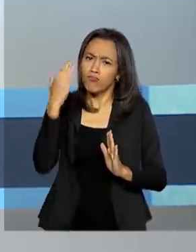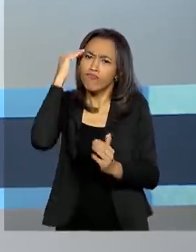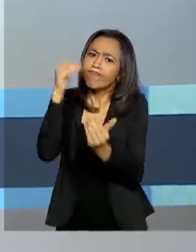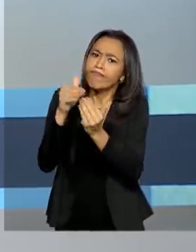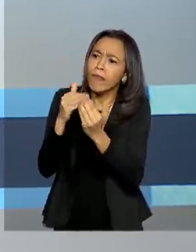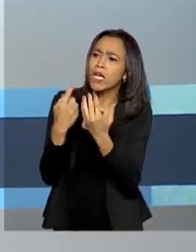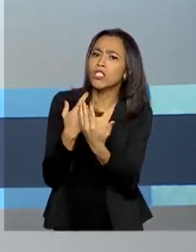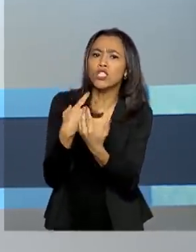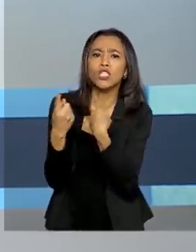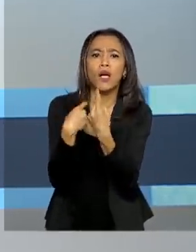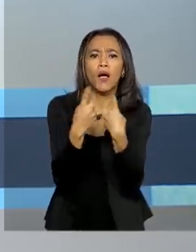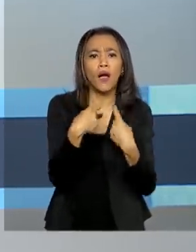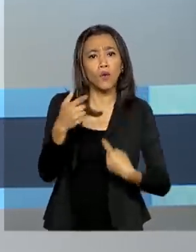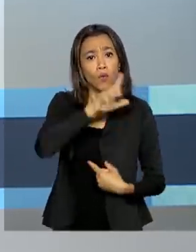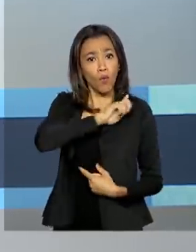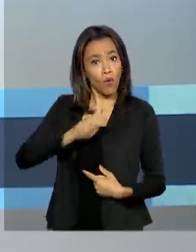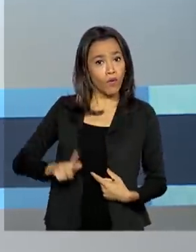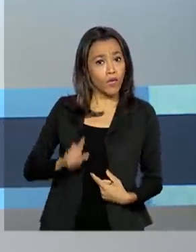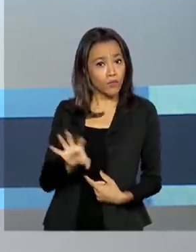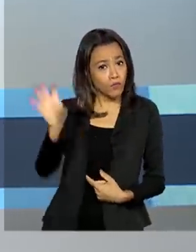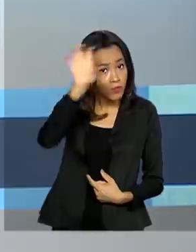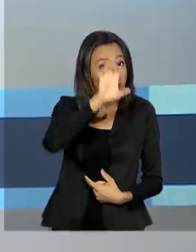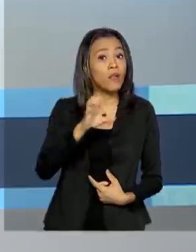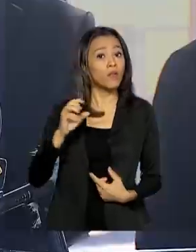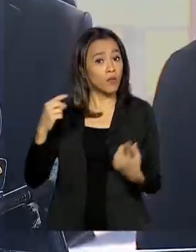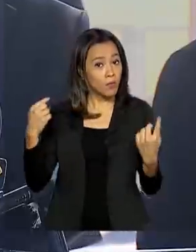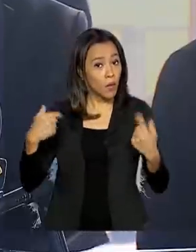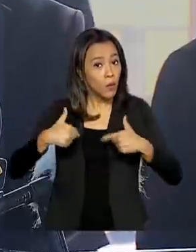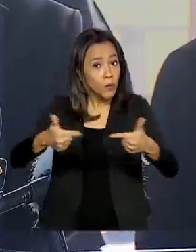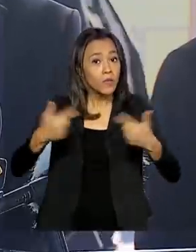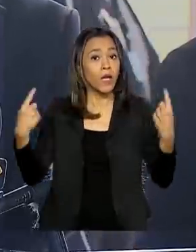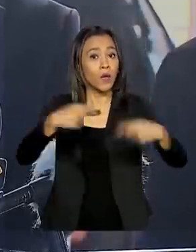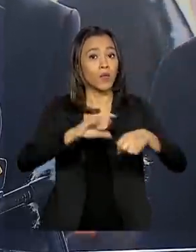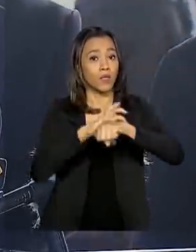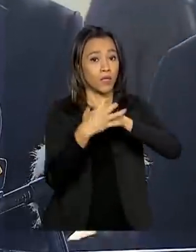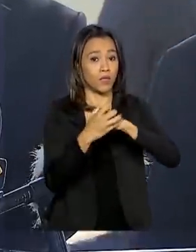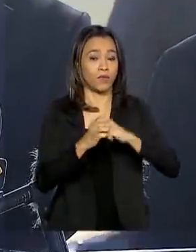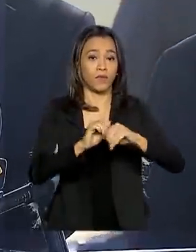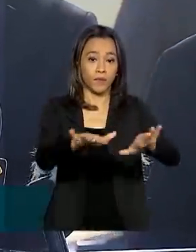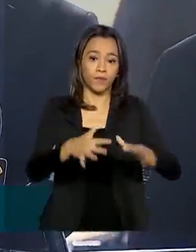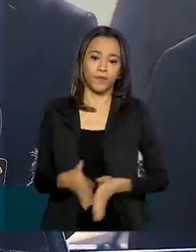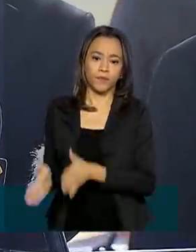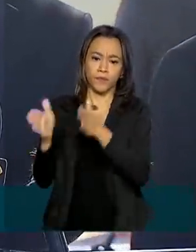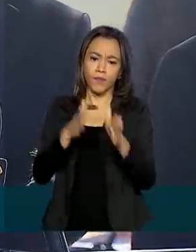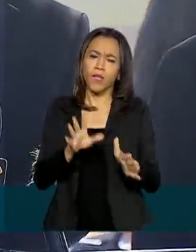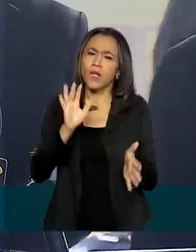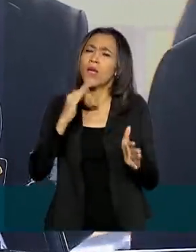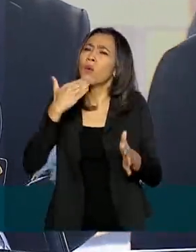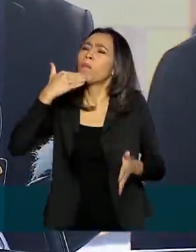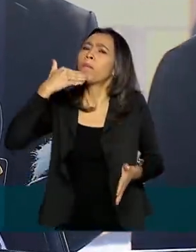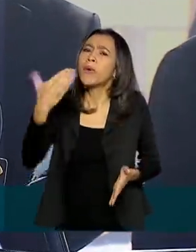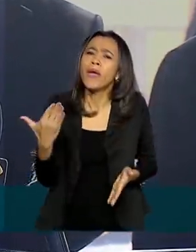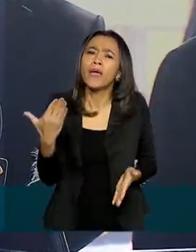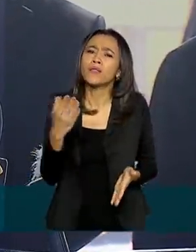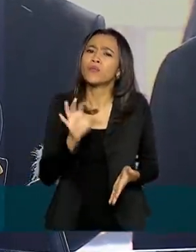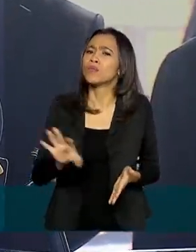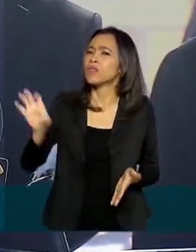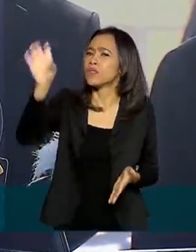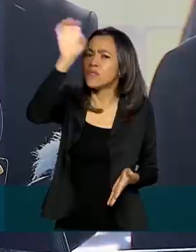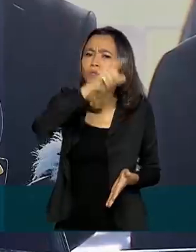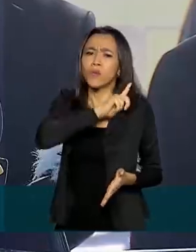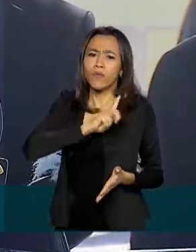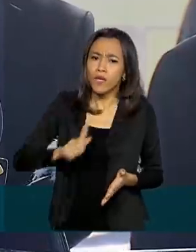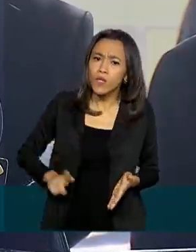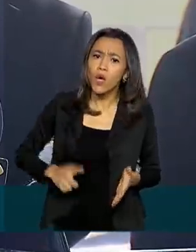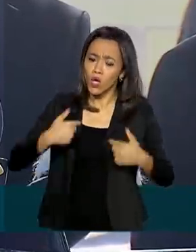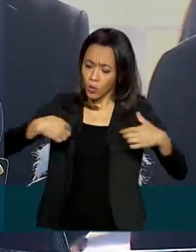governadores para enfrentar o coronavírus. O apelo que eu faço aos governadores, reveja essa política, eu